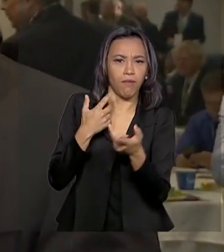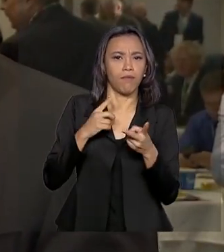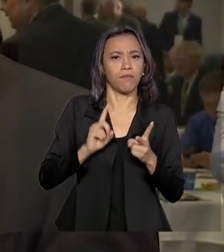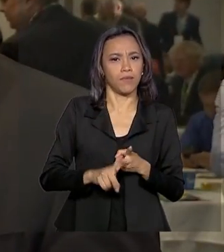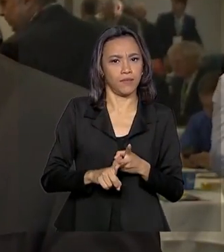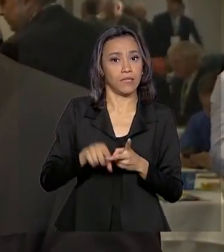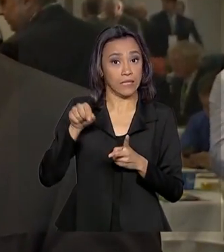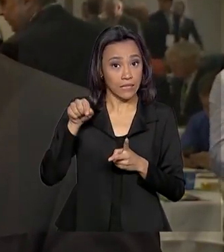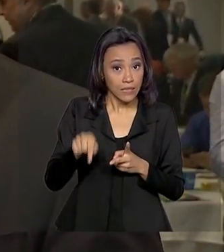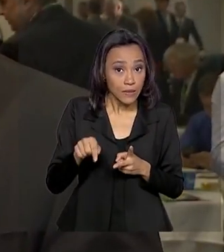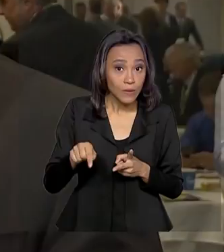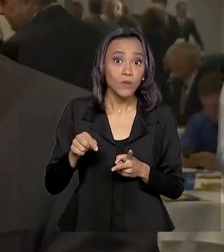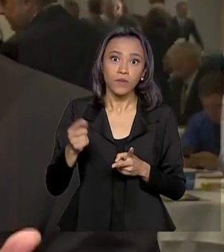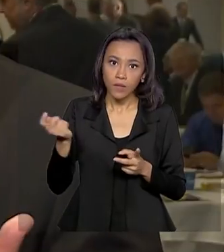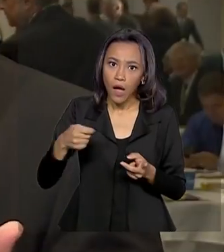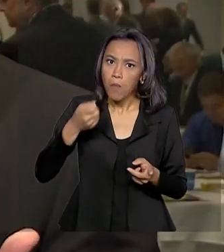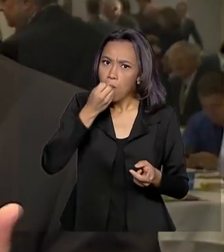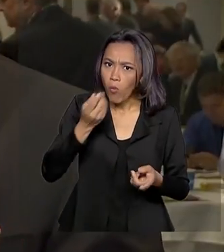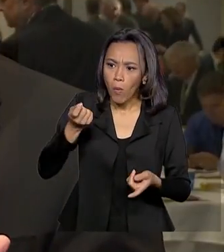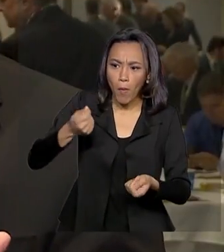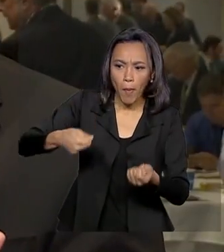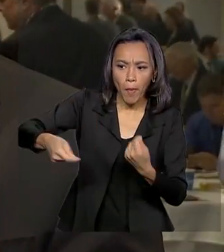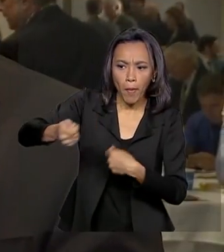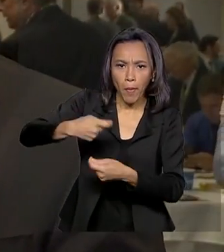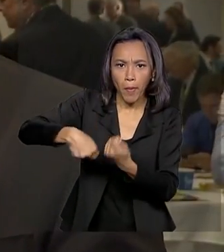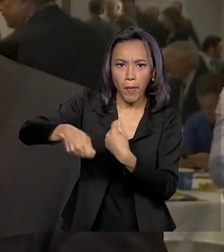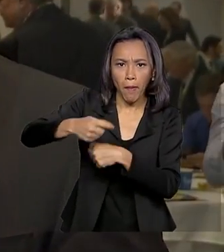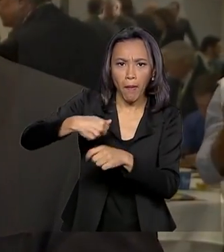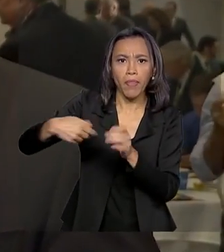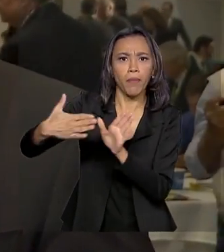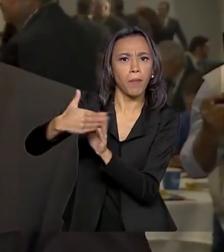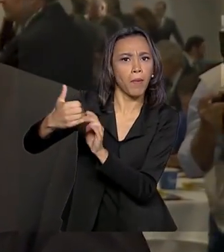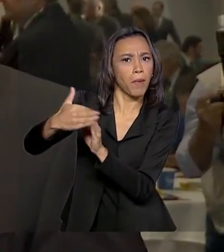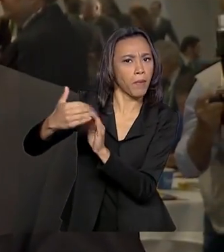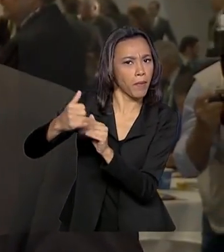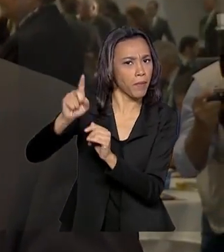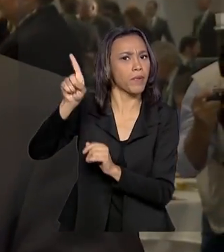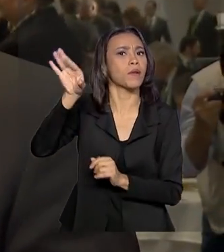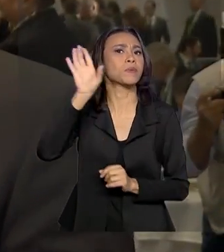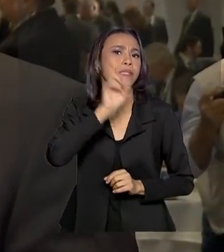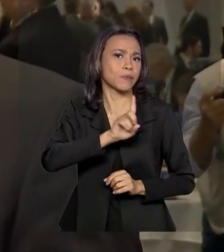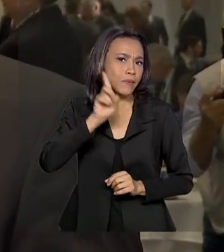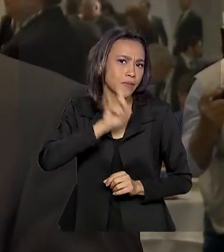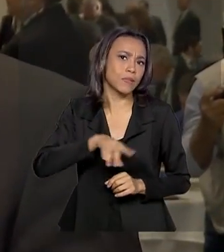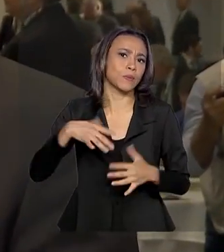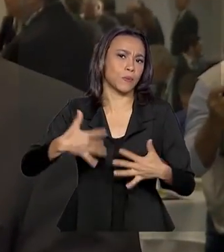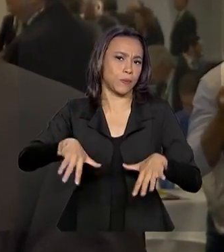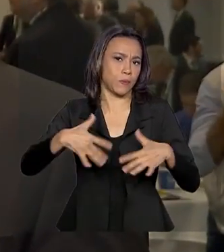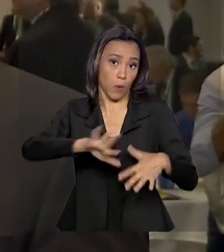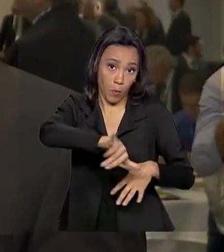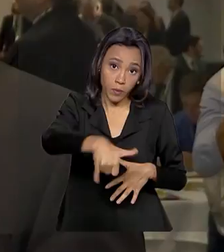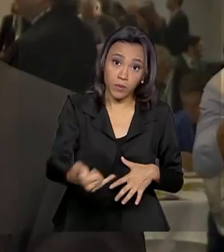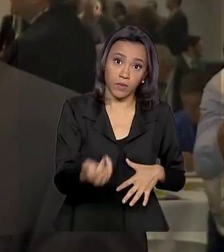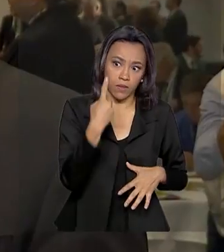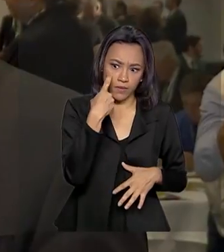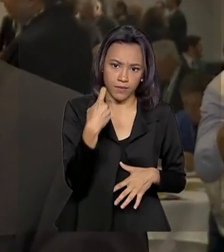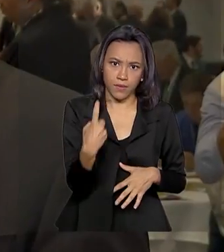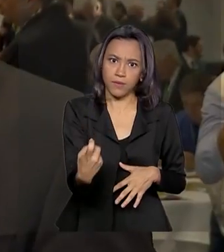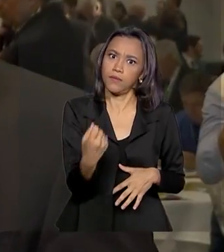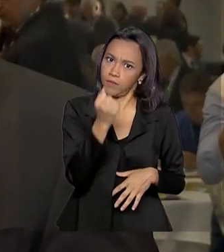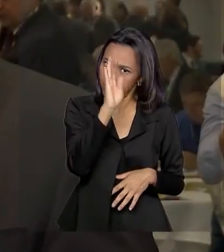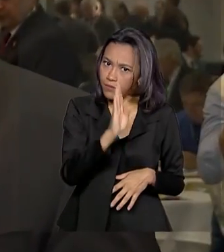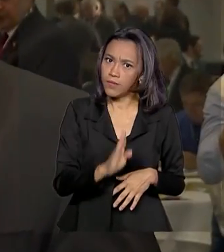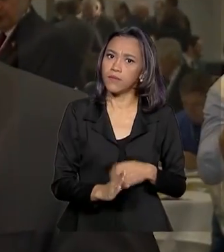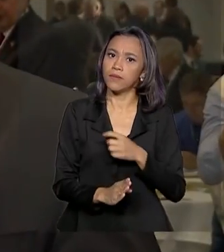enfim, que geram negócios. Há uma demanda muito grande nos Estados Unidos e é uma oportunidade bastante interessante para o